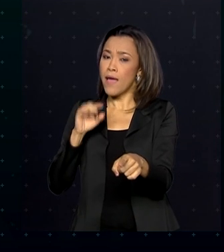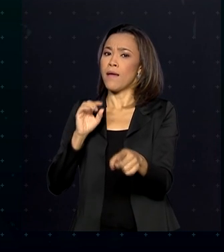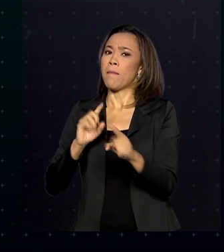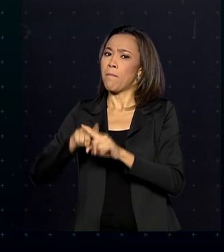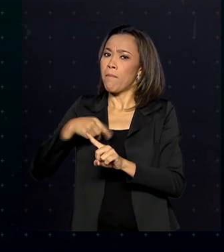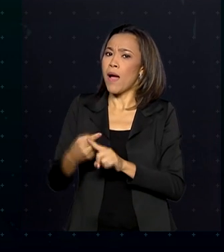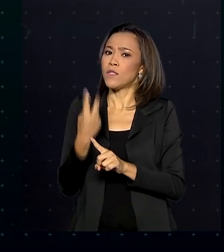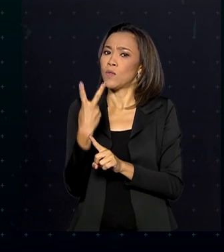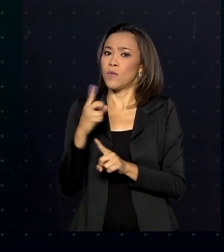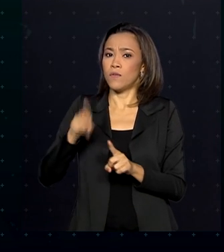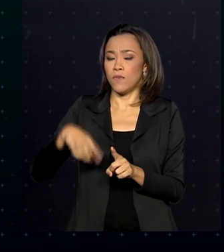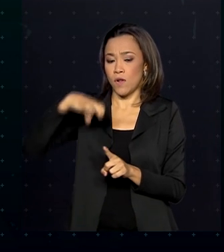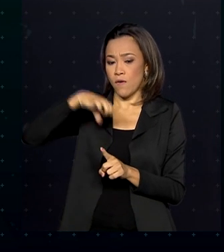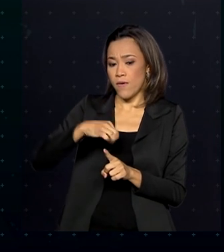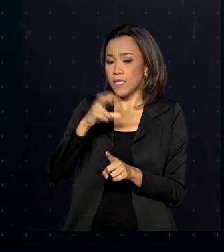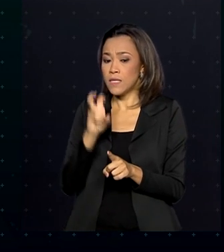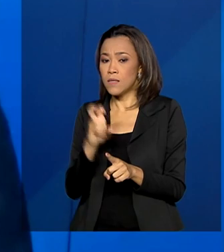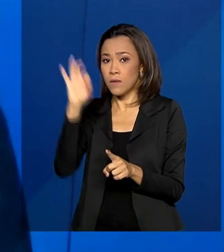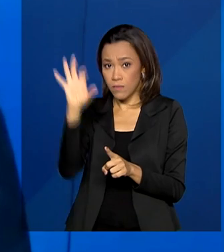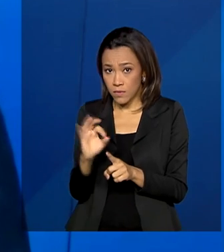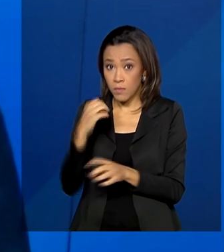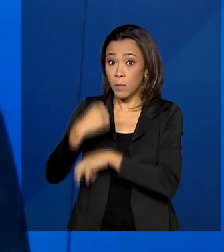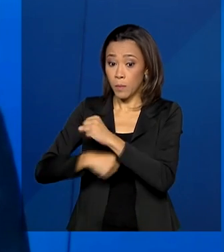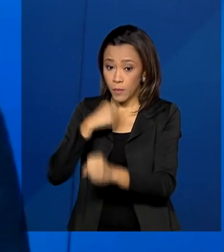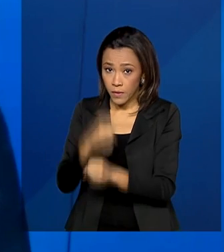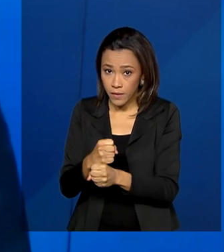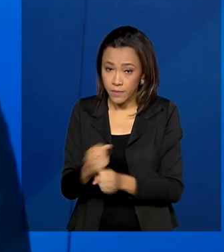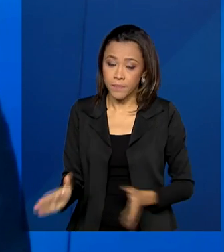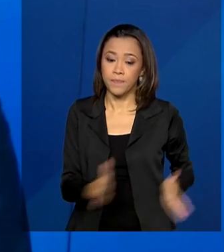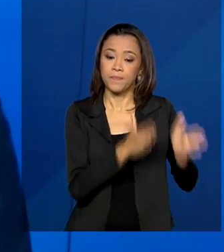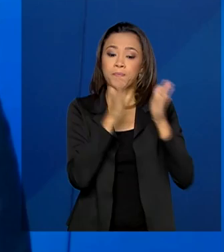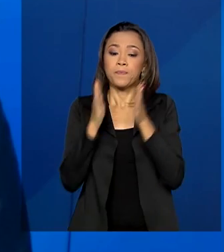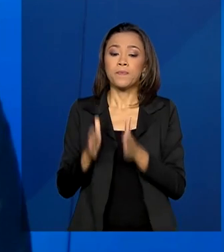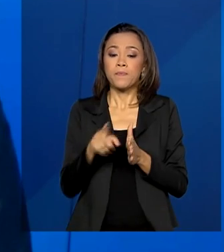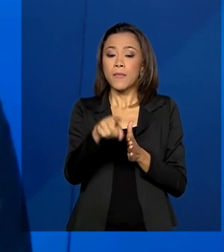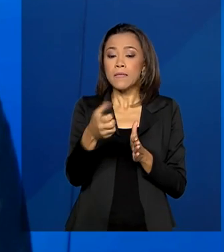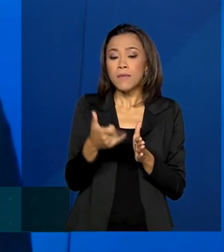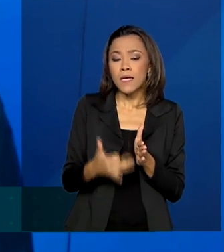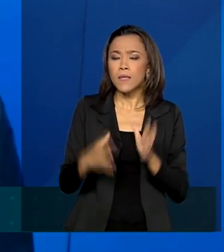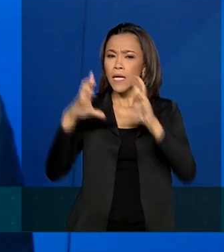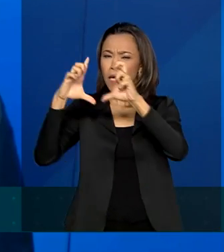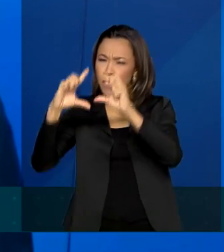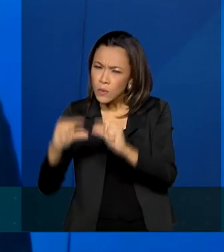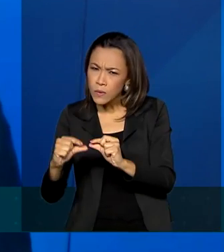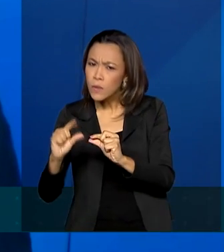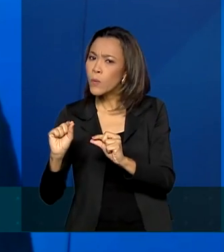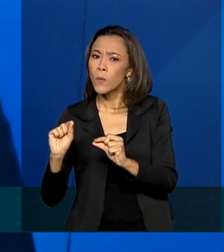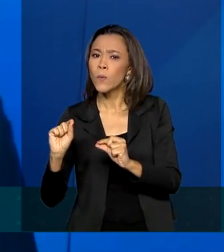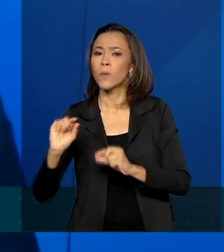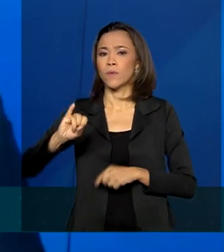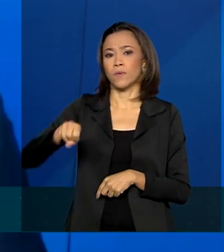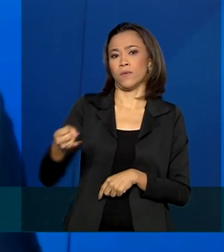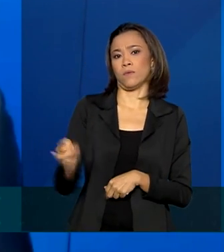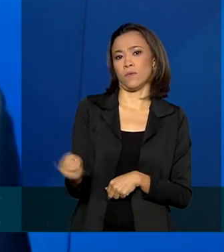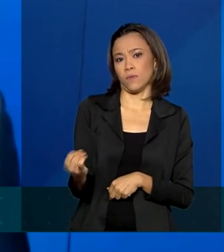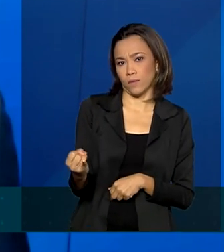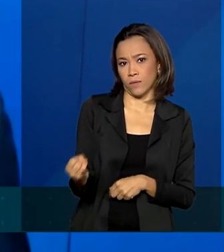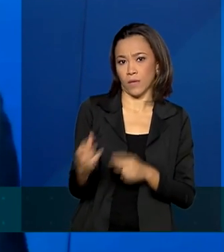,95% ao ano. Redução da taxa de juros, como a gente acabou de anunciar,